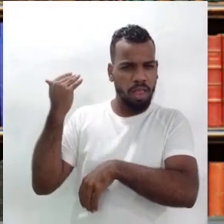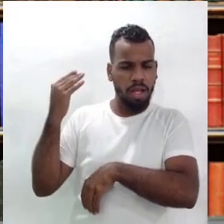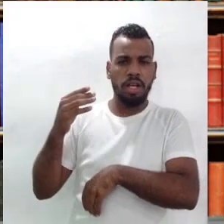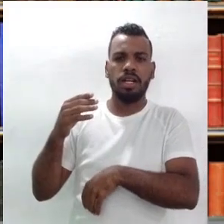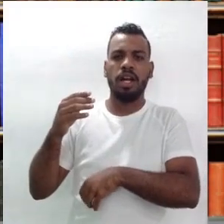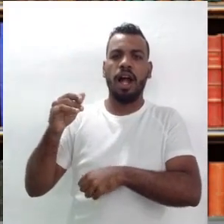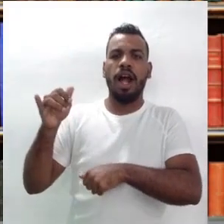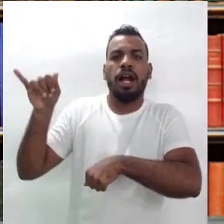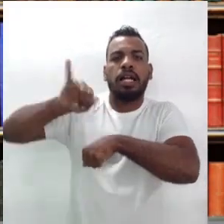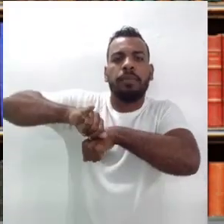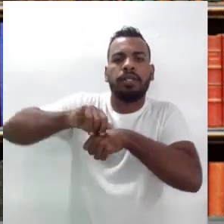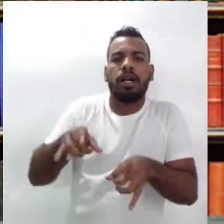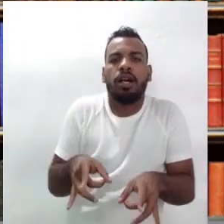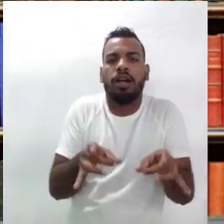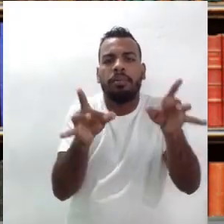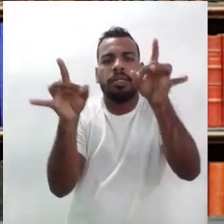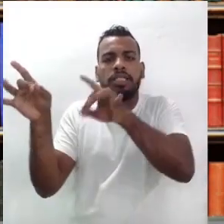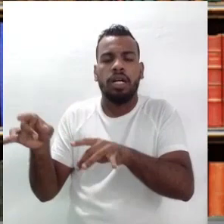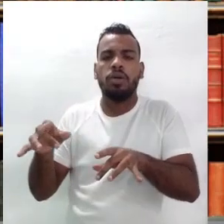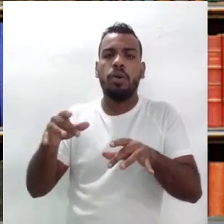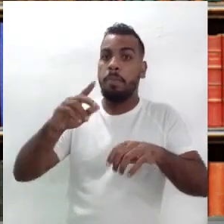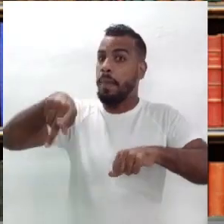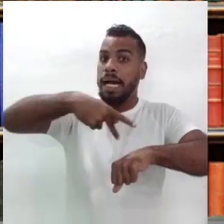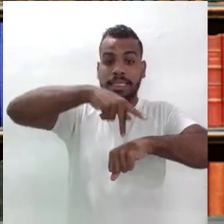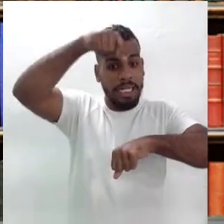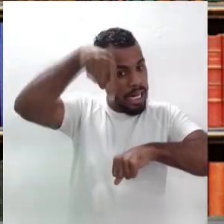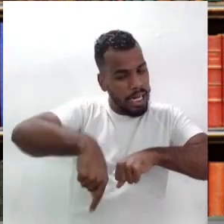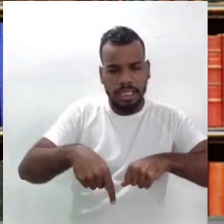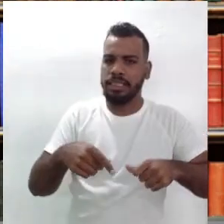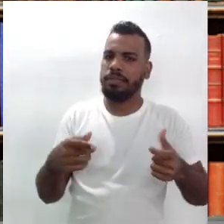capital comercial do país.